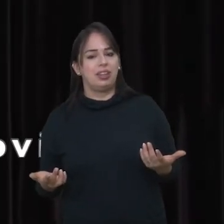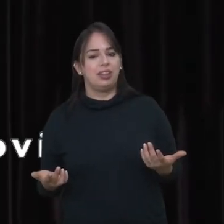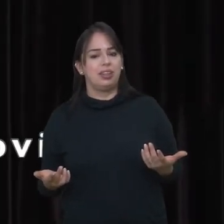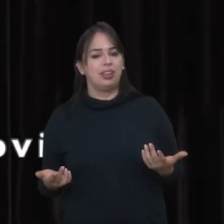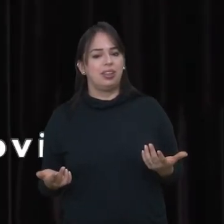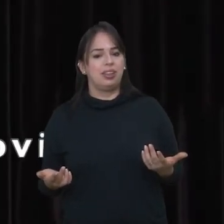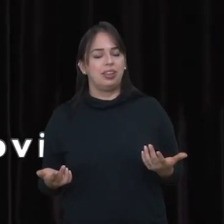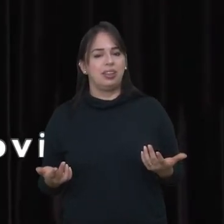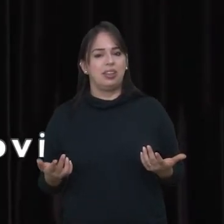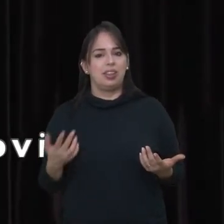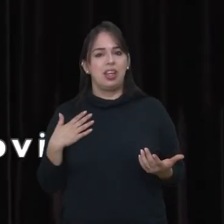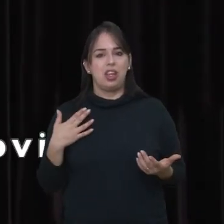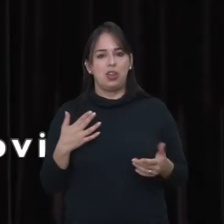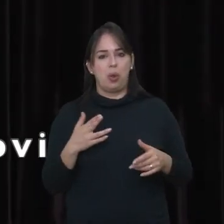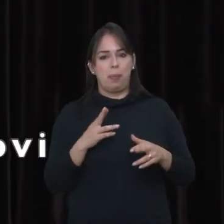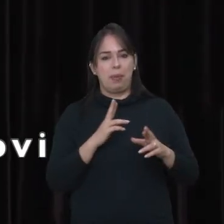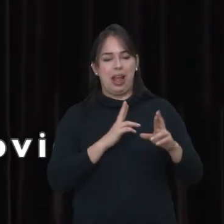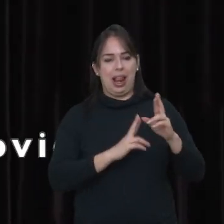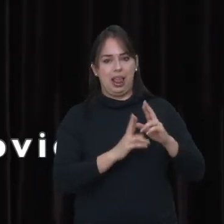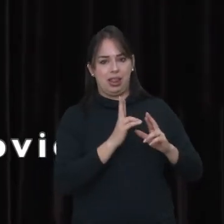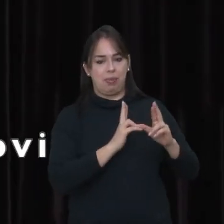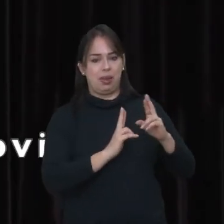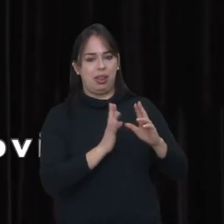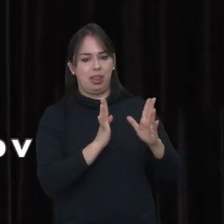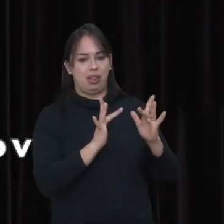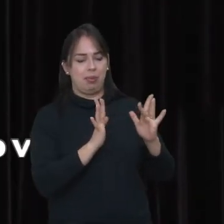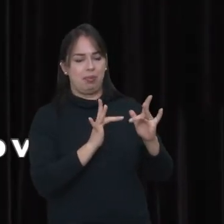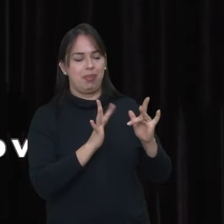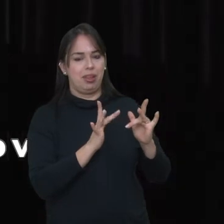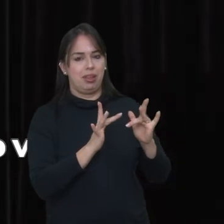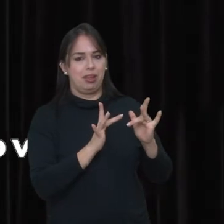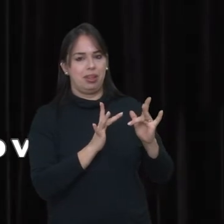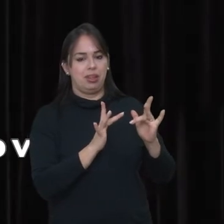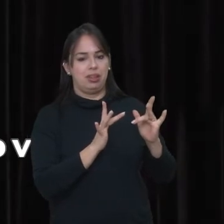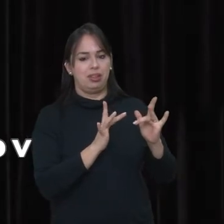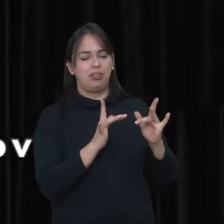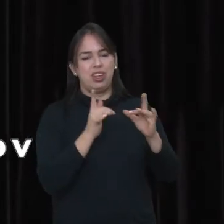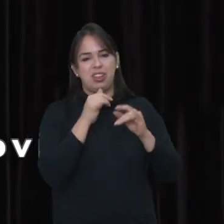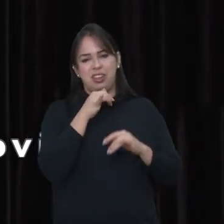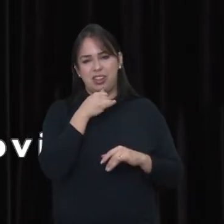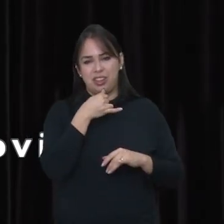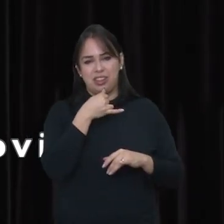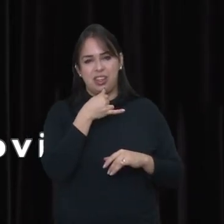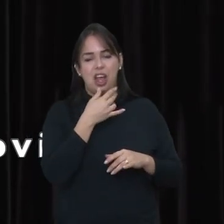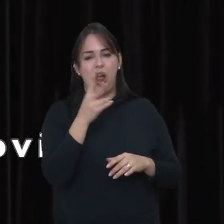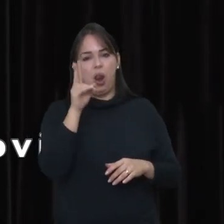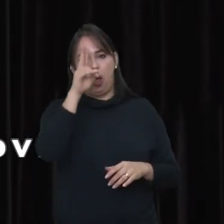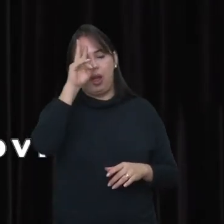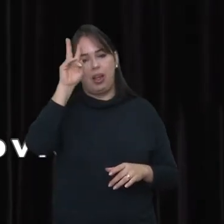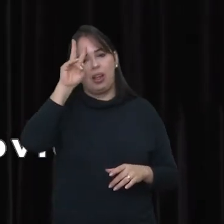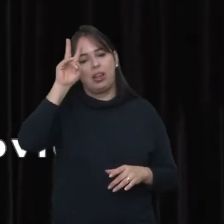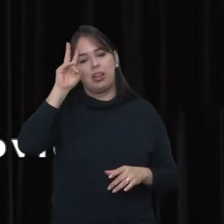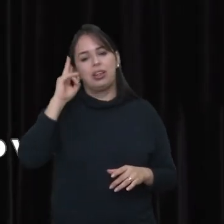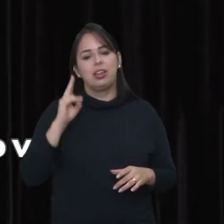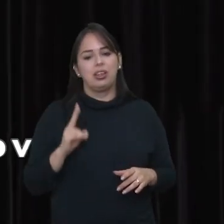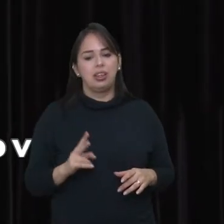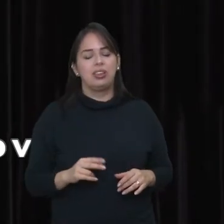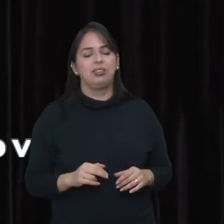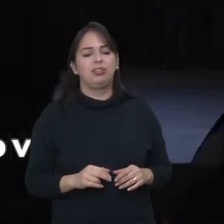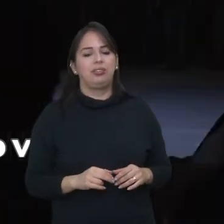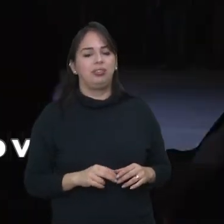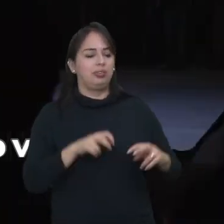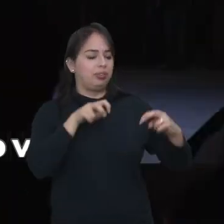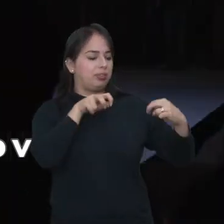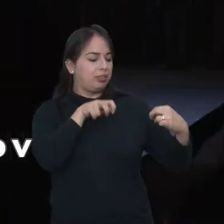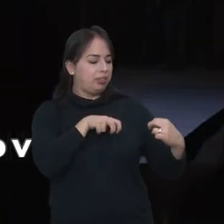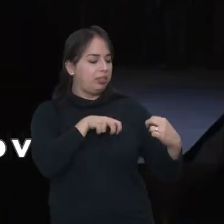Uma vez eu terminei um relacionamento Né gente Eu terminei Foi triste Eu lembro que a gente É